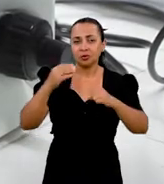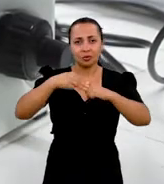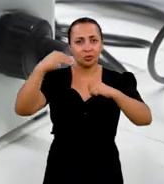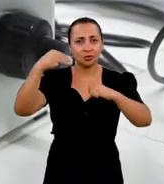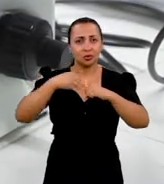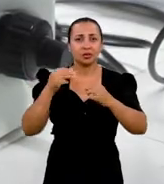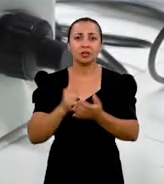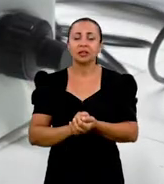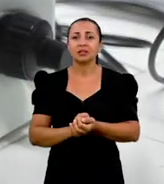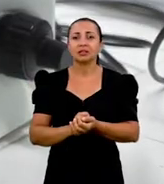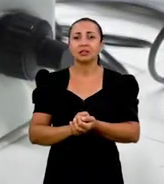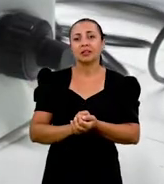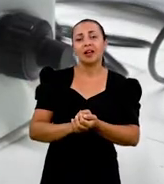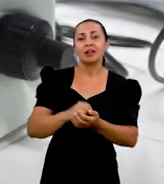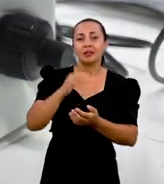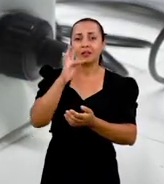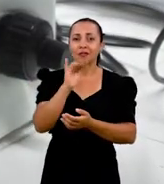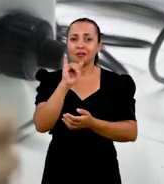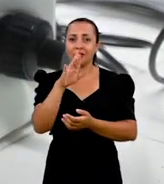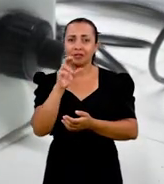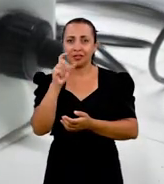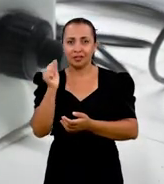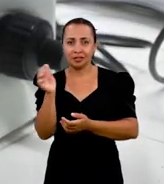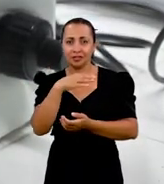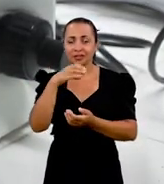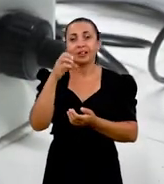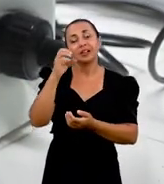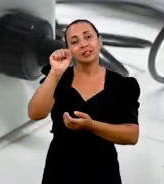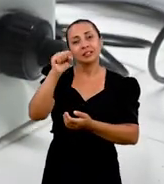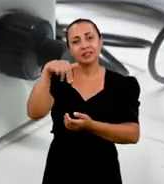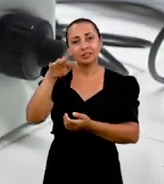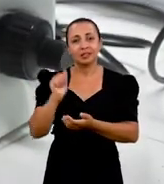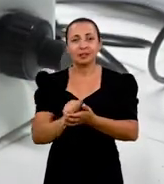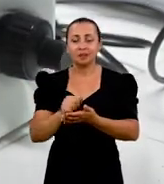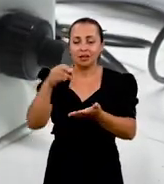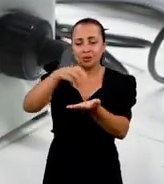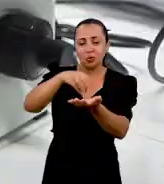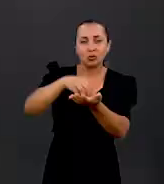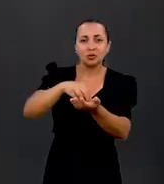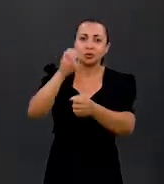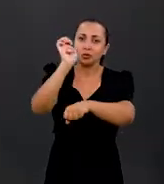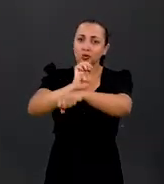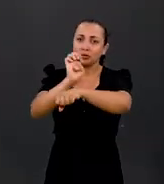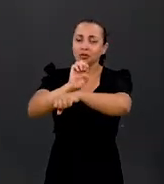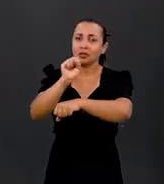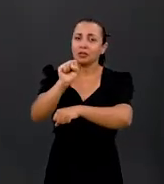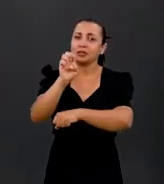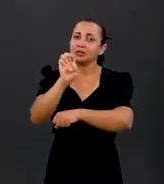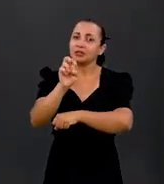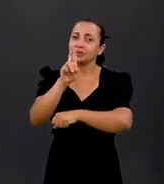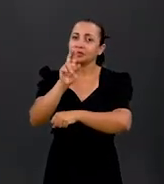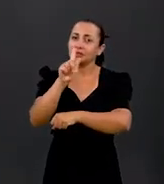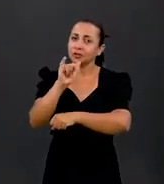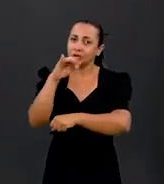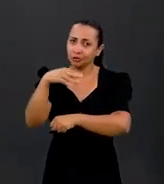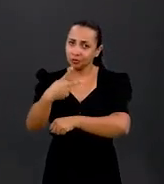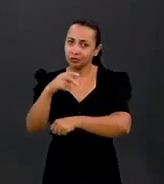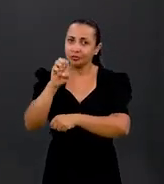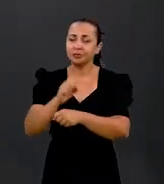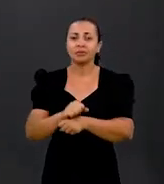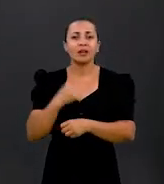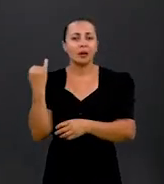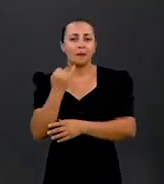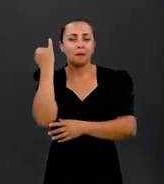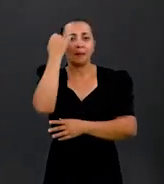mestrado na Universidade Estadual de Feira de Santana, o meu projeto, ele se concentra aqui no estado. E o herbário da Universidade Federal de Sergipe,